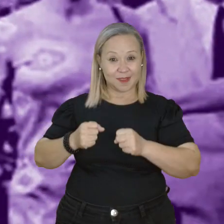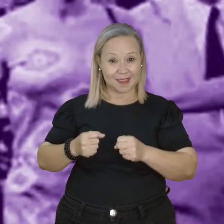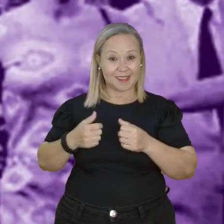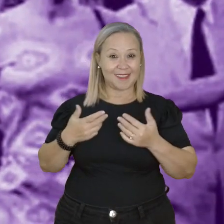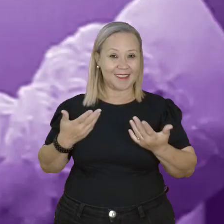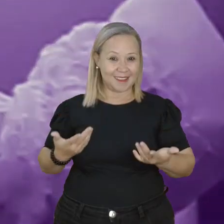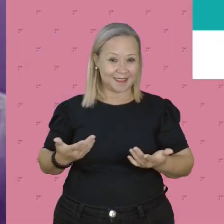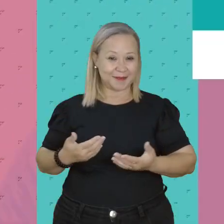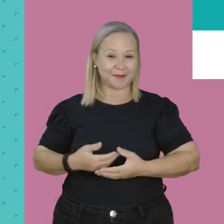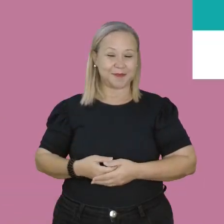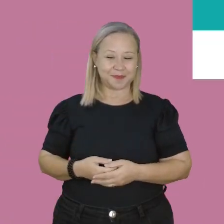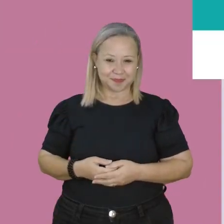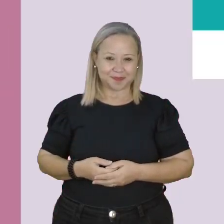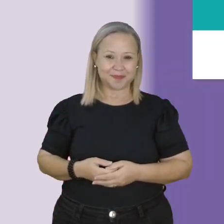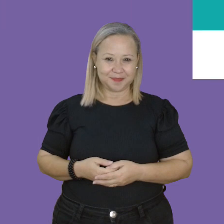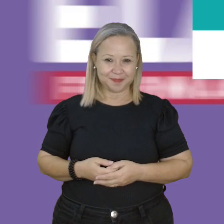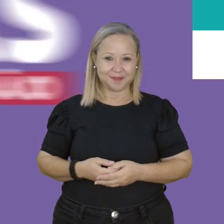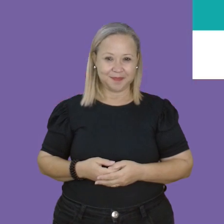poder